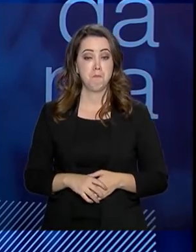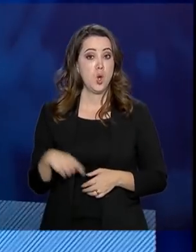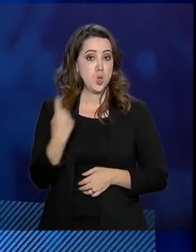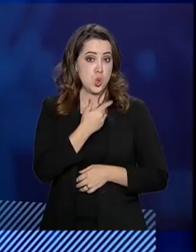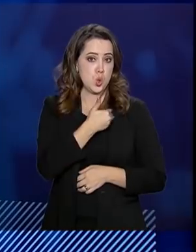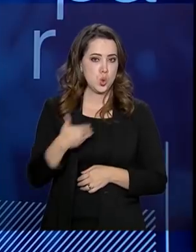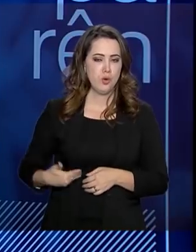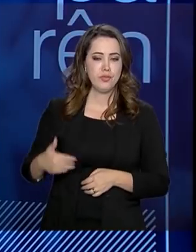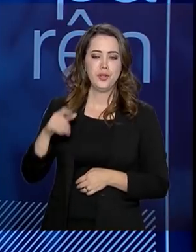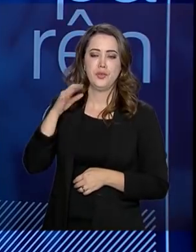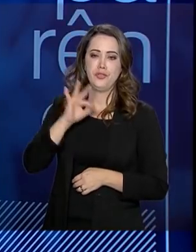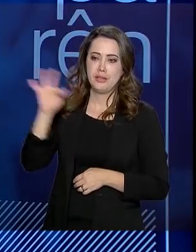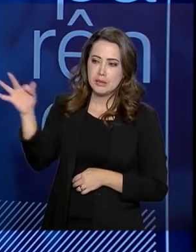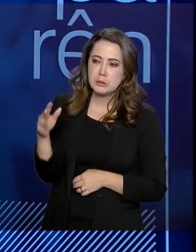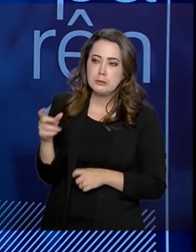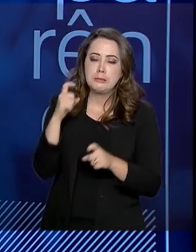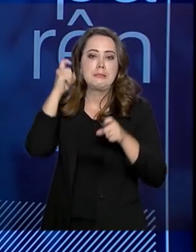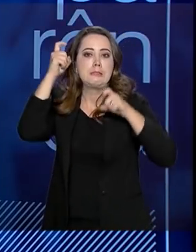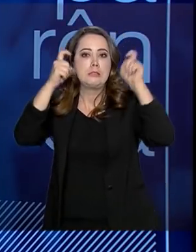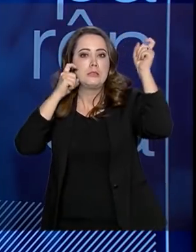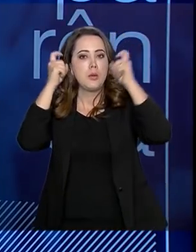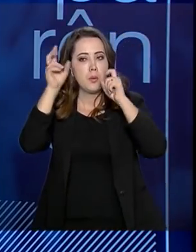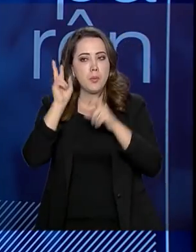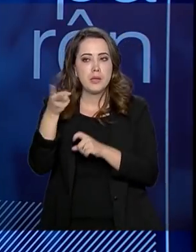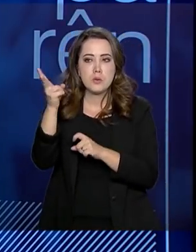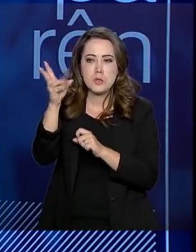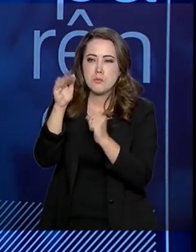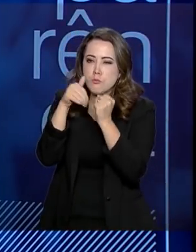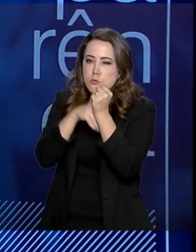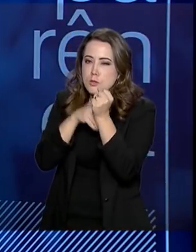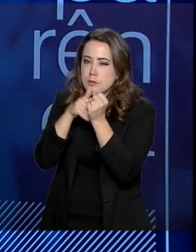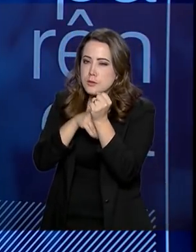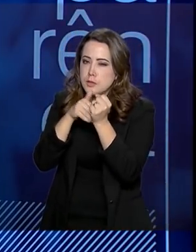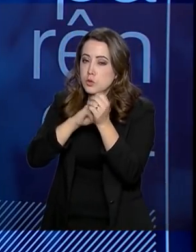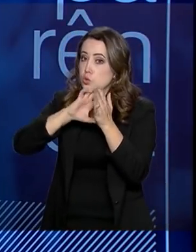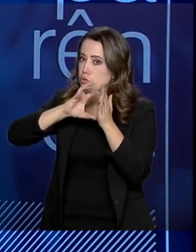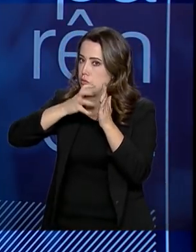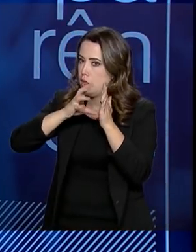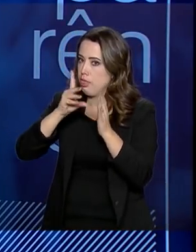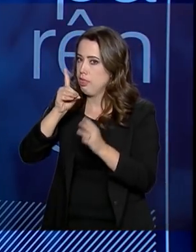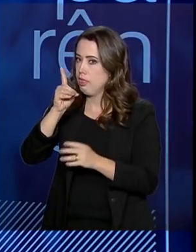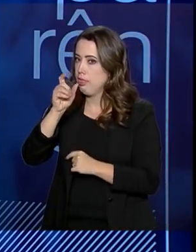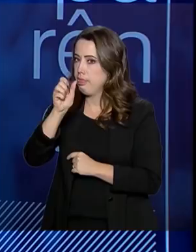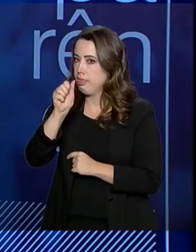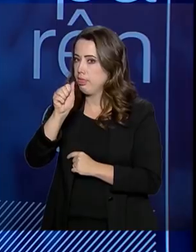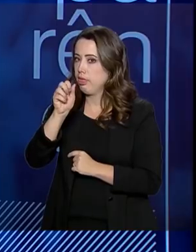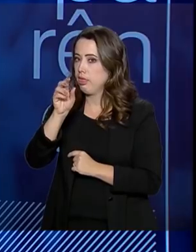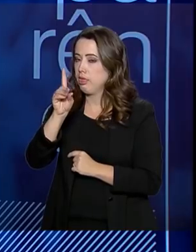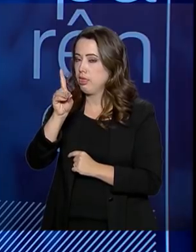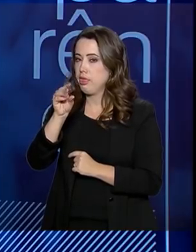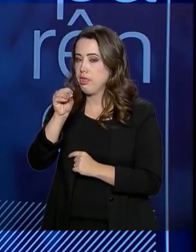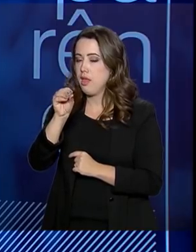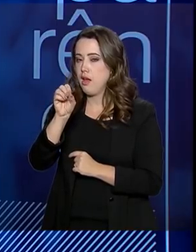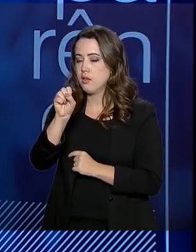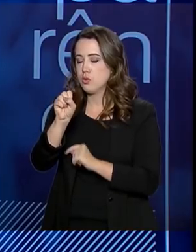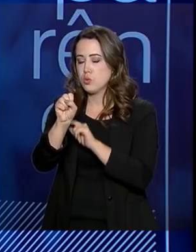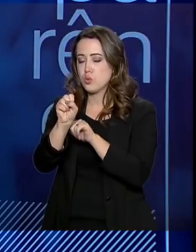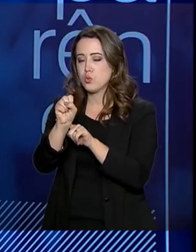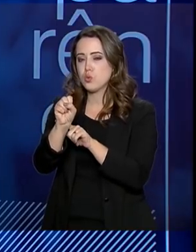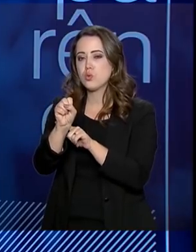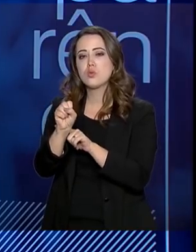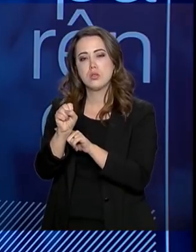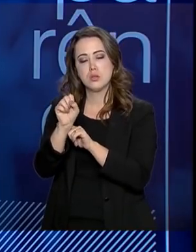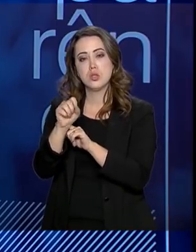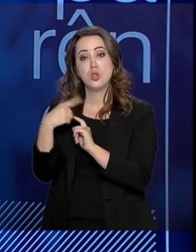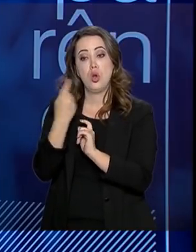muito grande com a privacidade de dados. Acabamos de instituir a Lei Geral de Proteção de Dados, junto com o